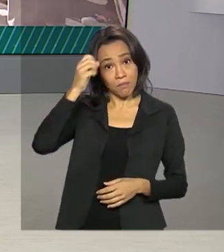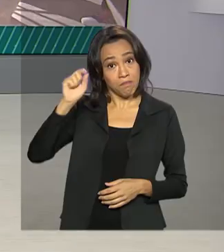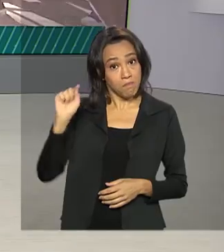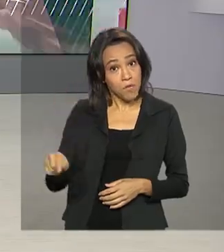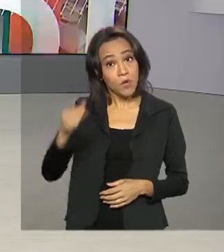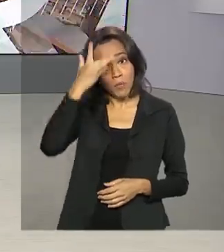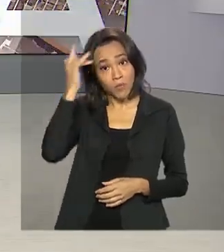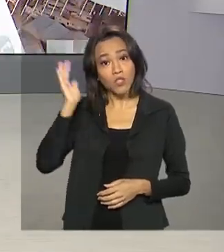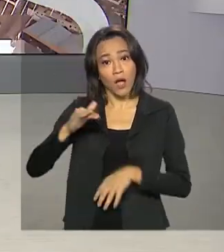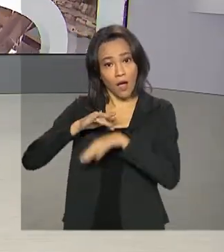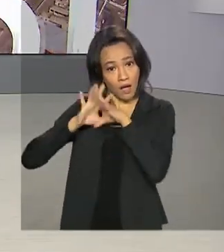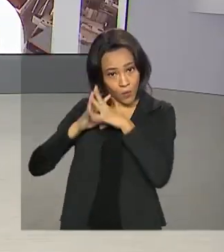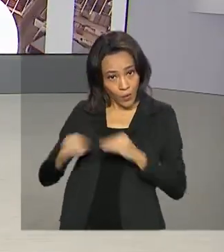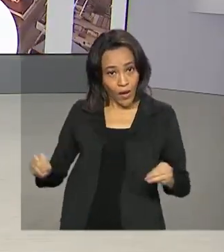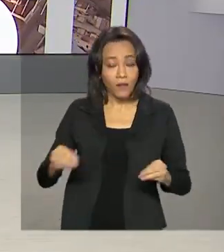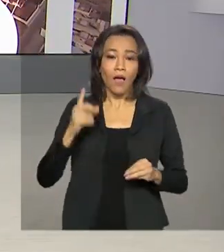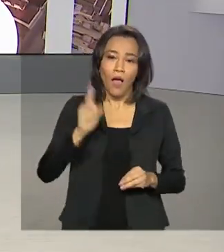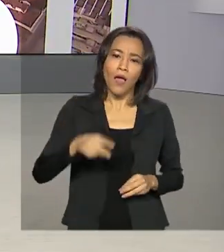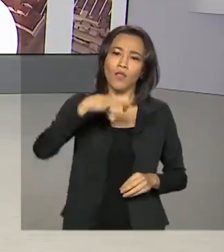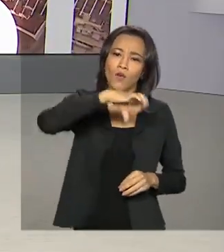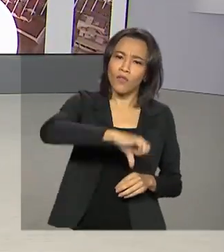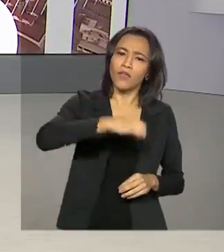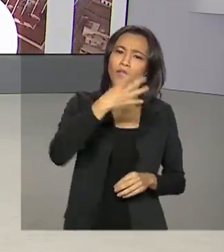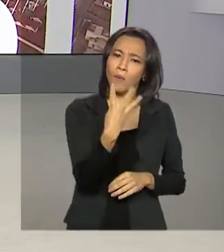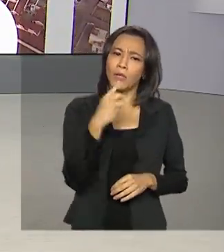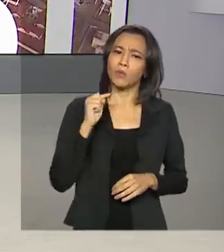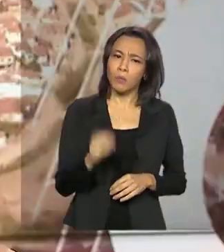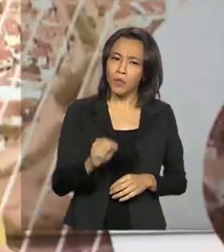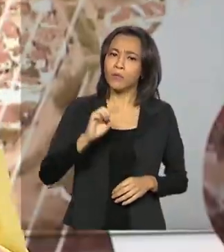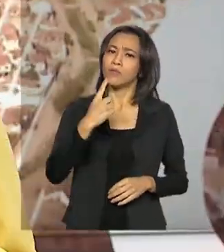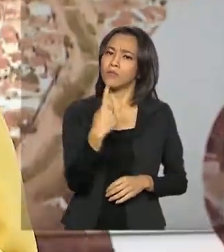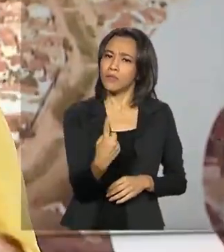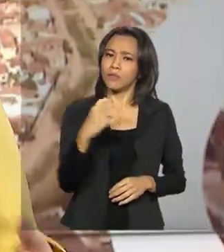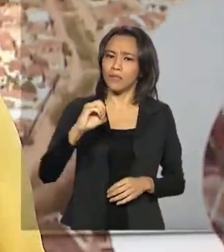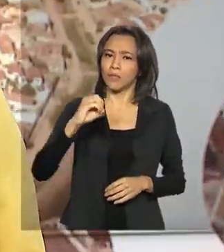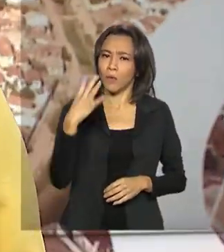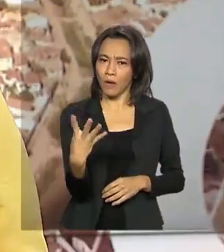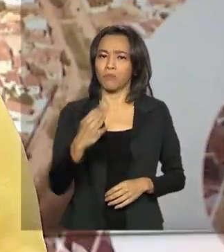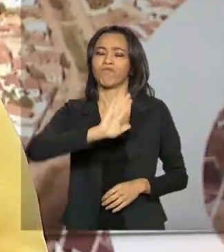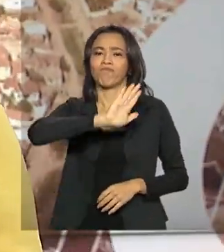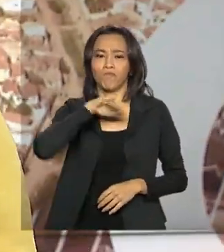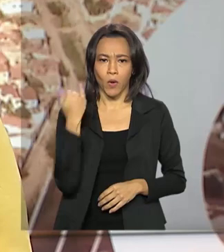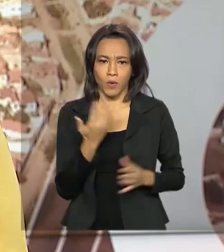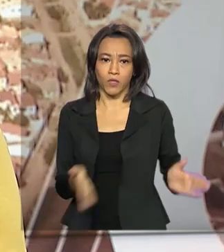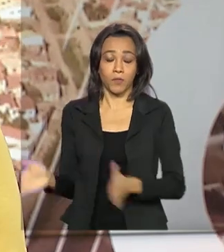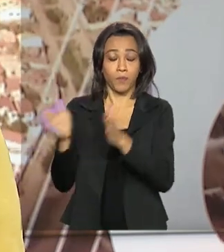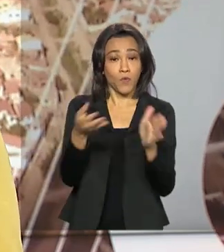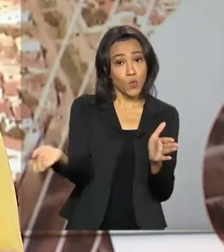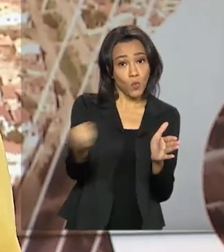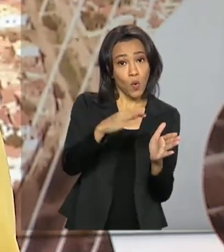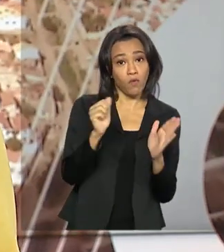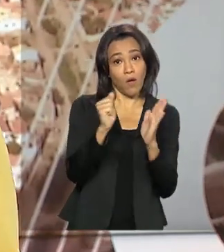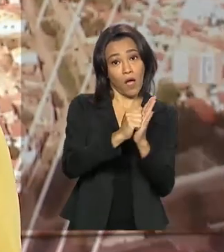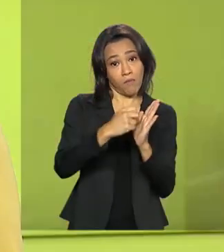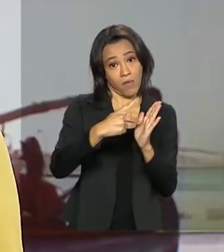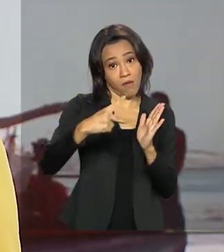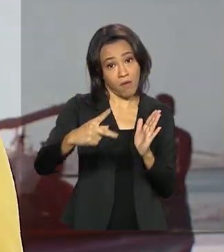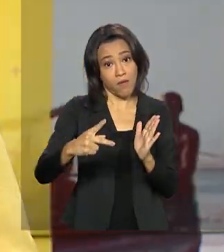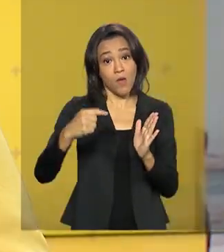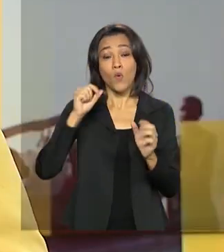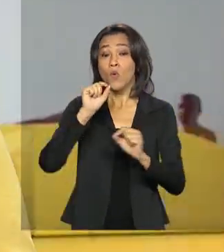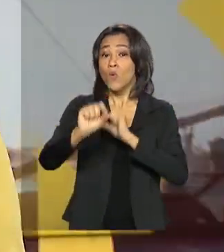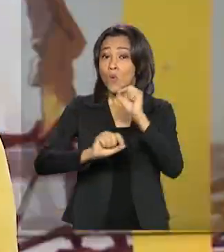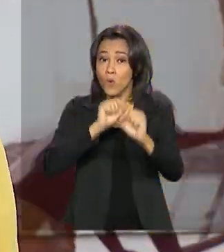doença. São 94.104 mortes. E um novo aplicativo alerta sobre a proximidade e o